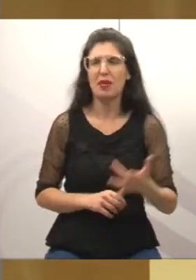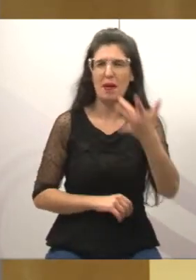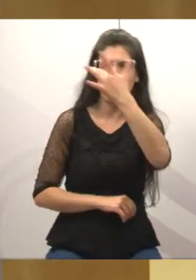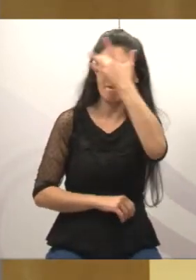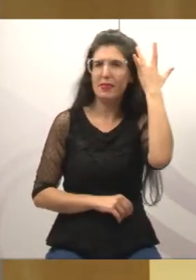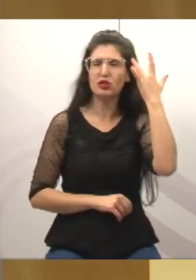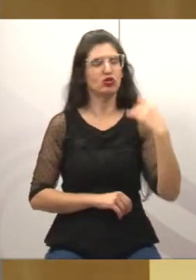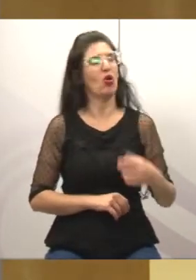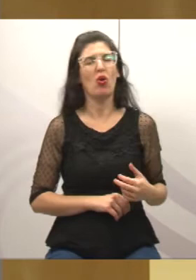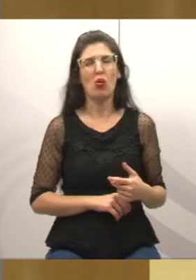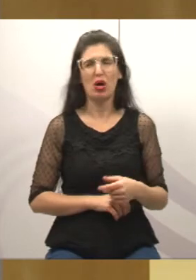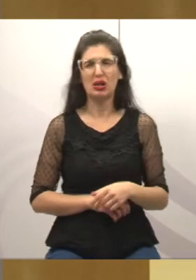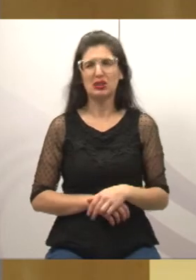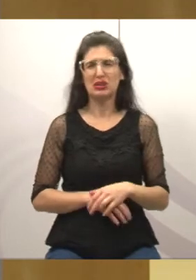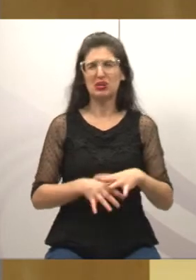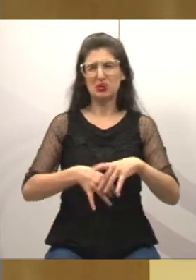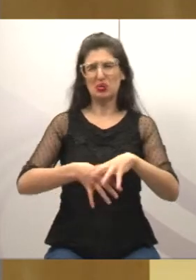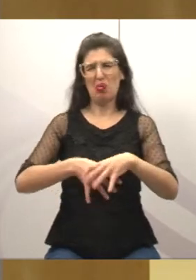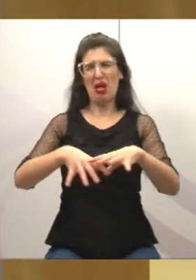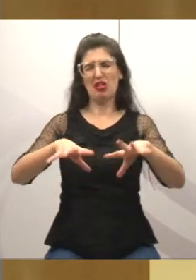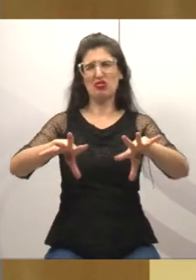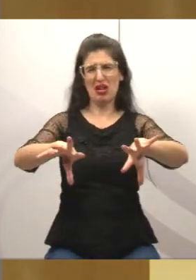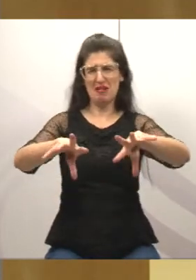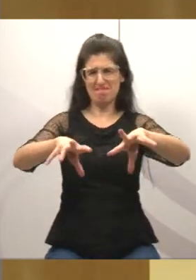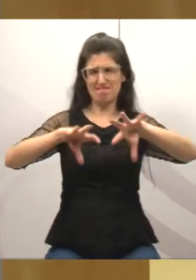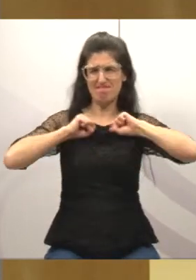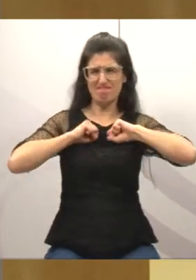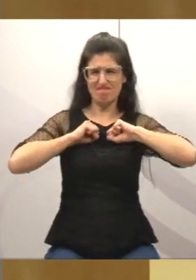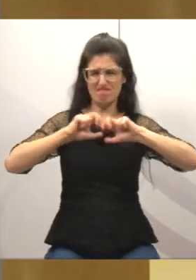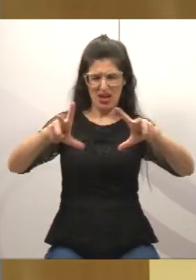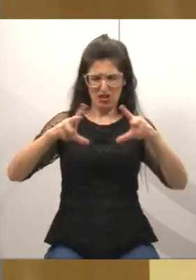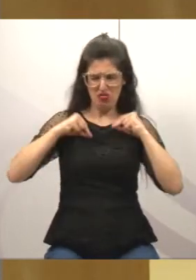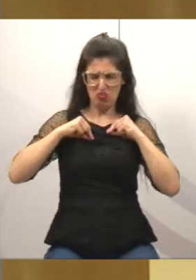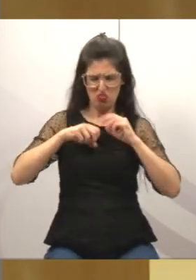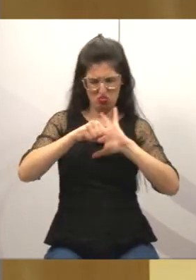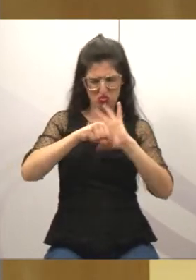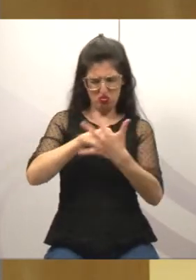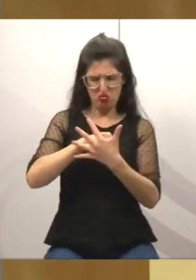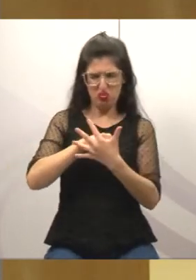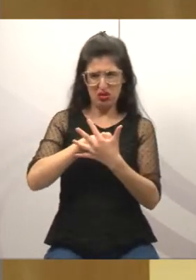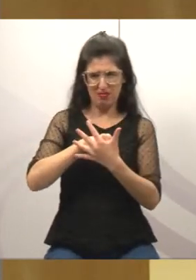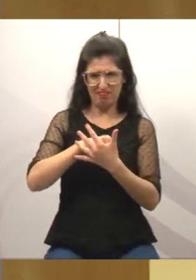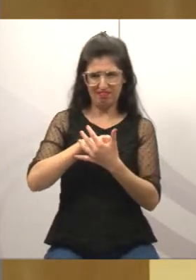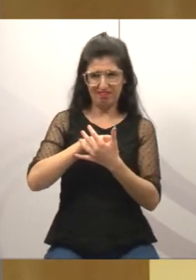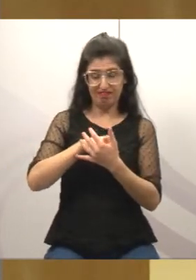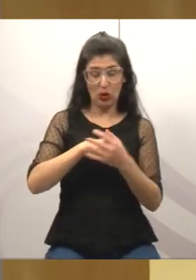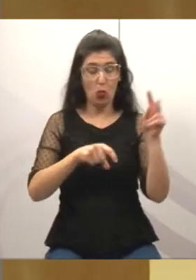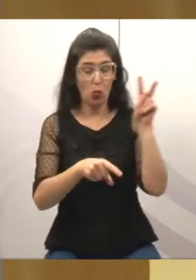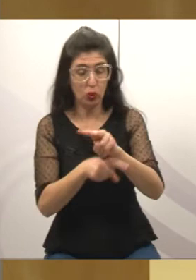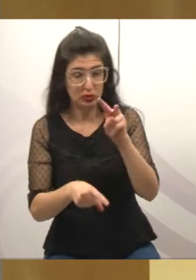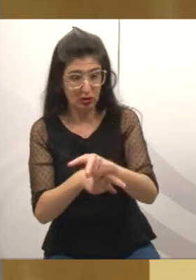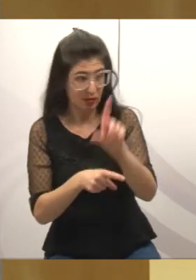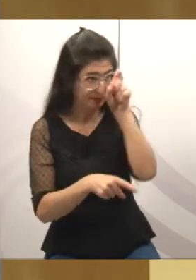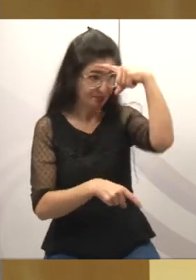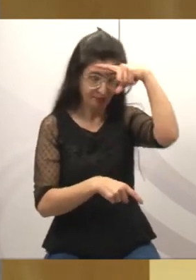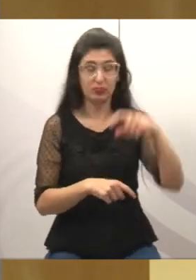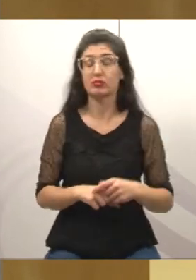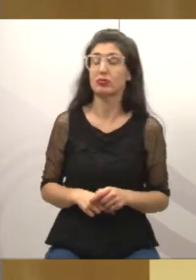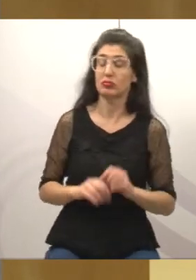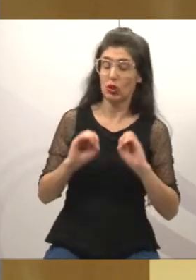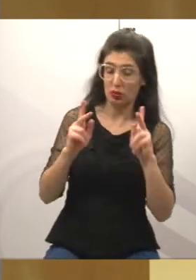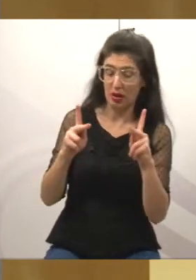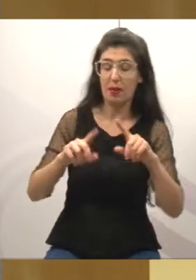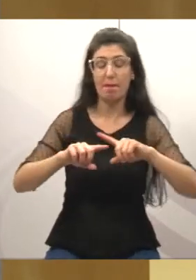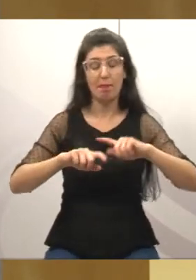coronavírus, mas é também verdade que nós precisamos nos adaptar a essa nova